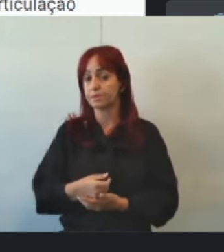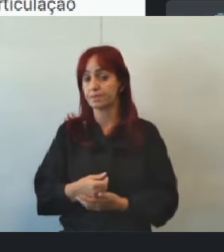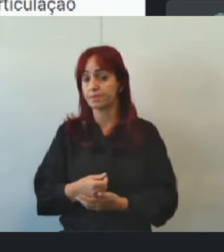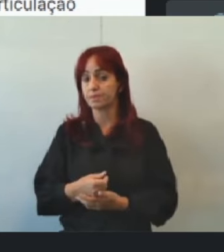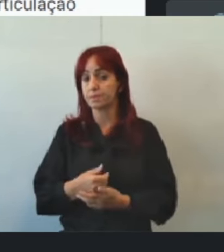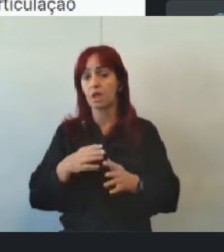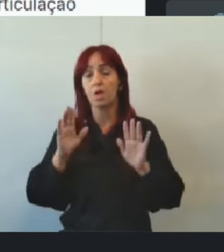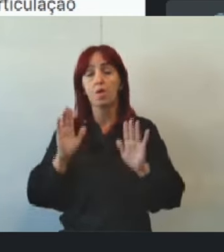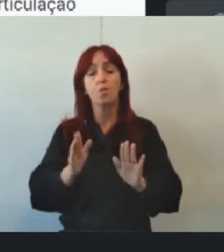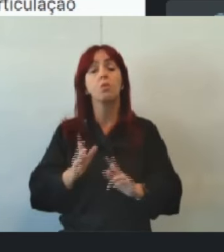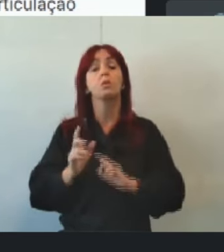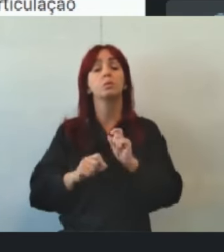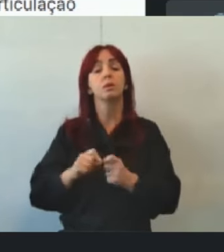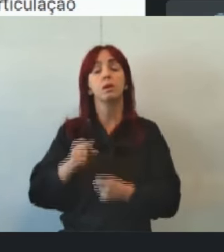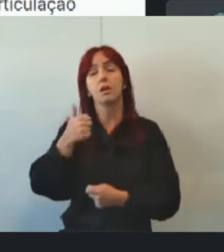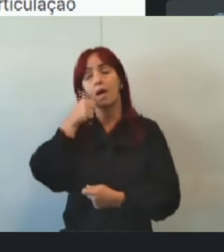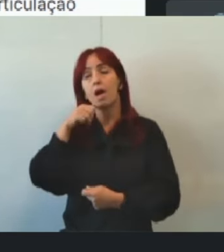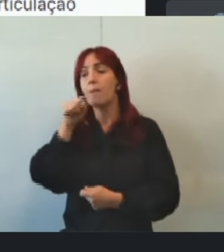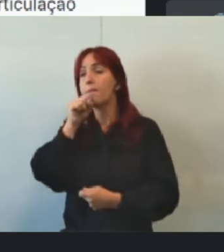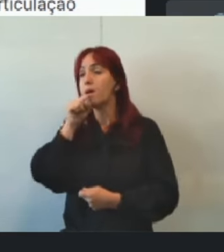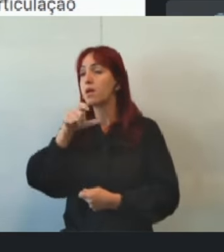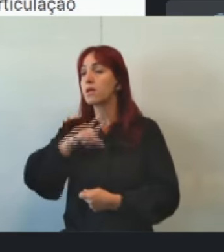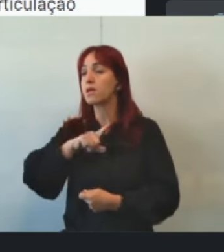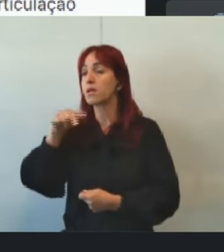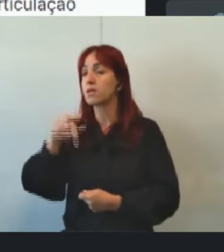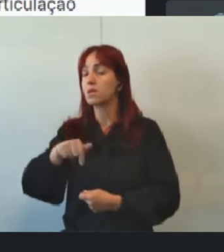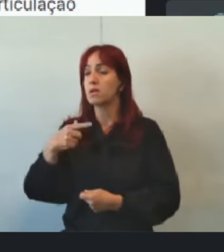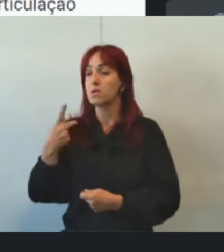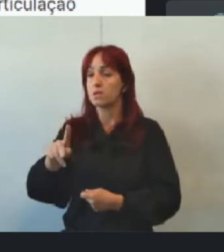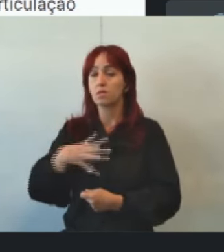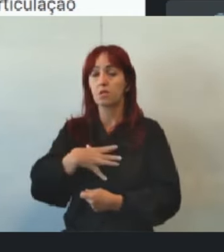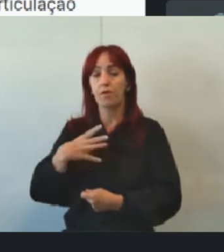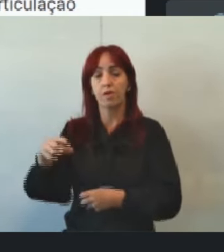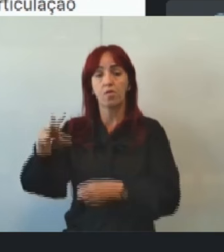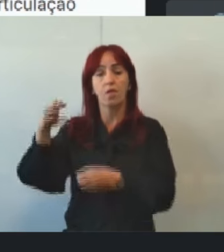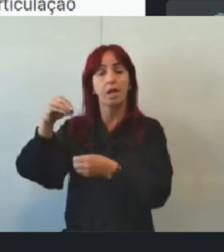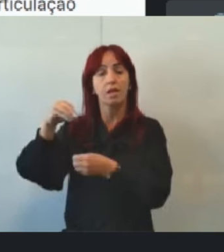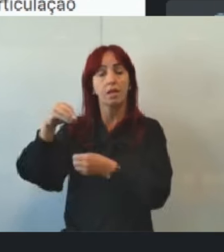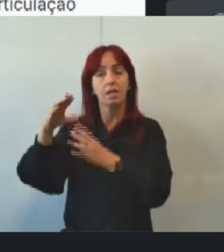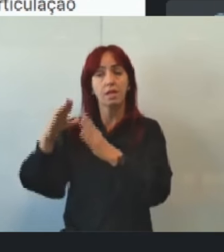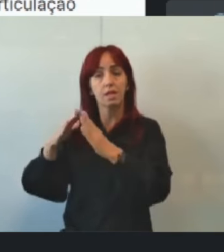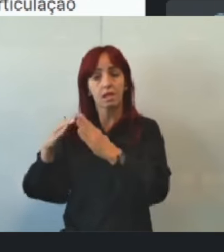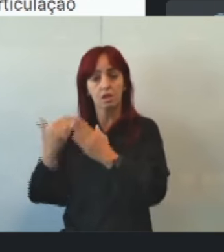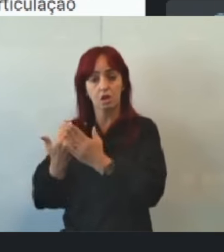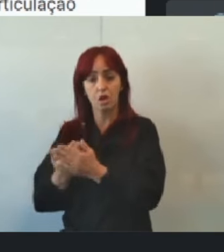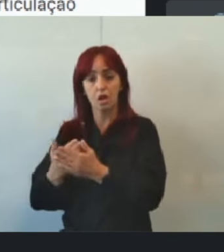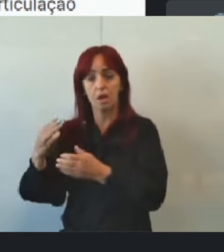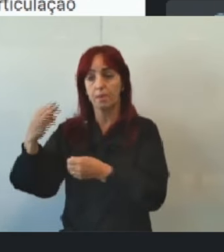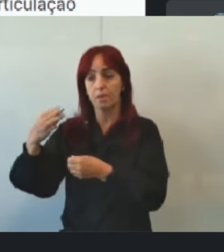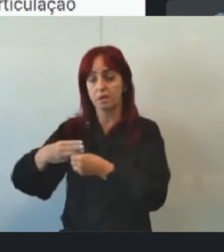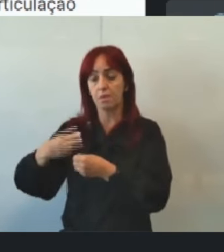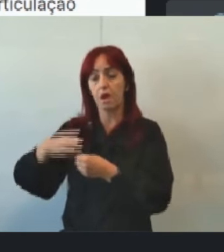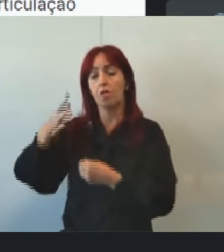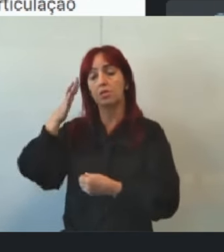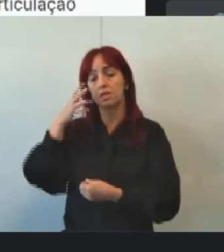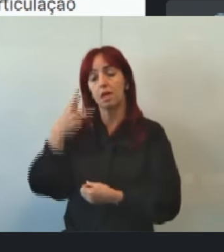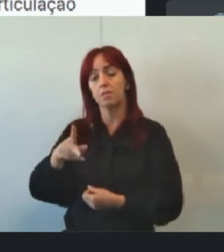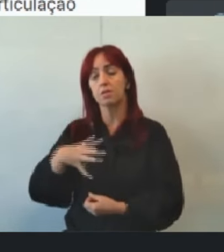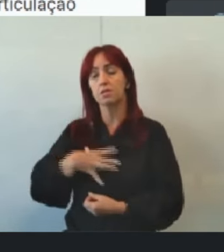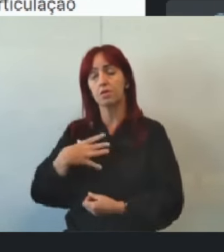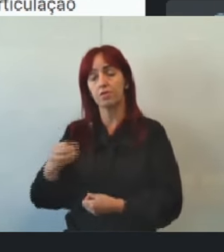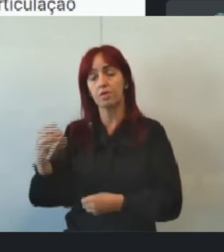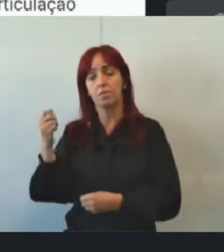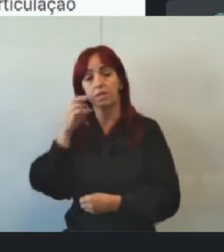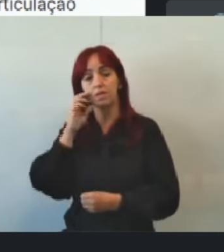mãe tem o seu filho ali dentro da escola municipal, ela sabe que o filho dela precisa de fazer uma consulta com o